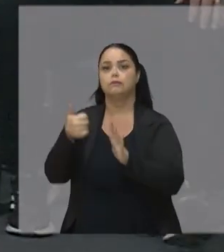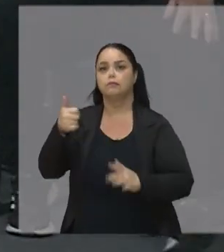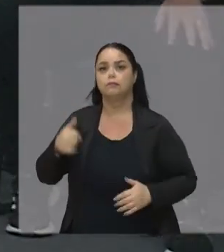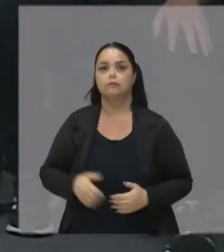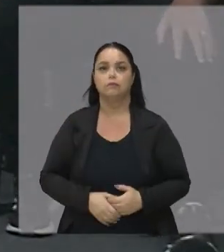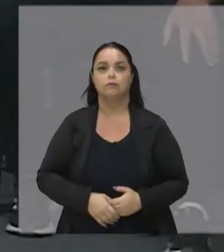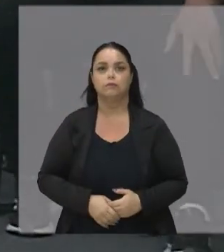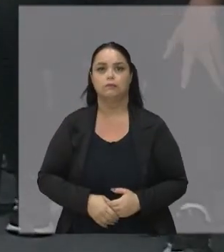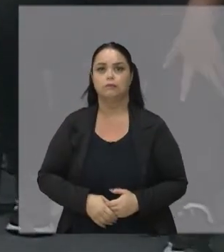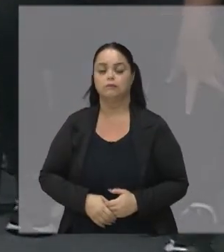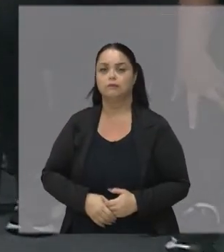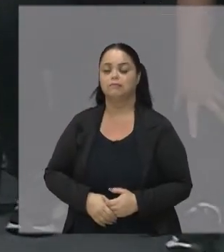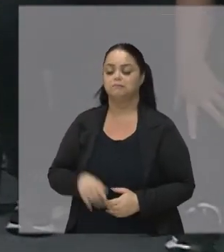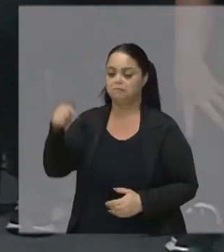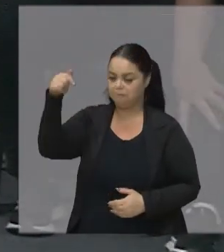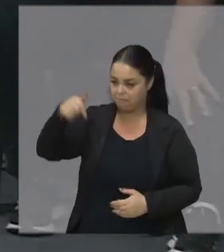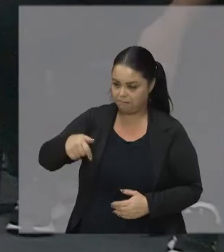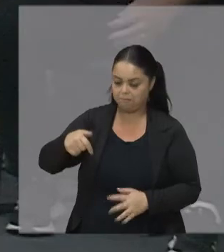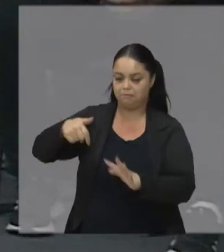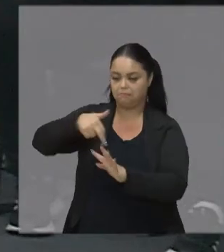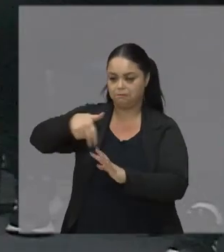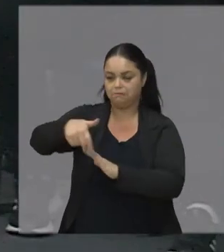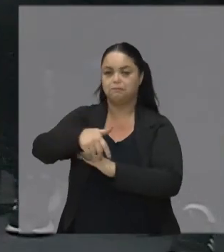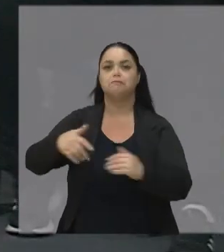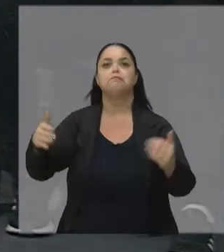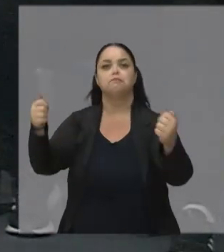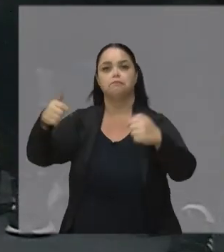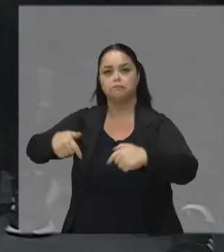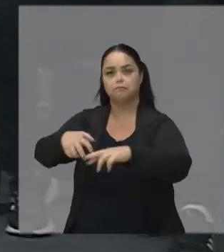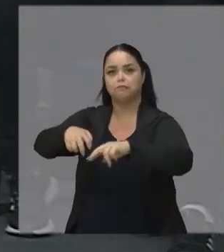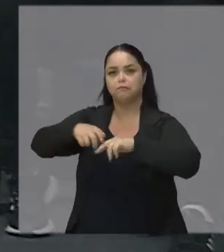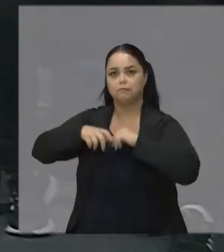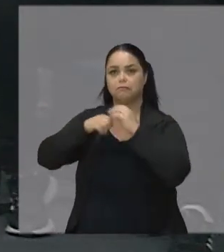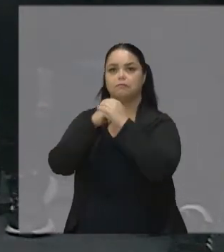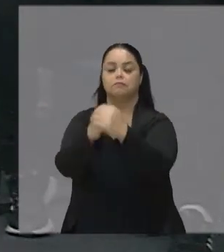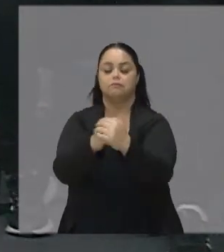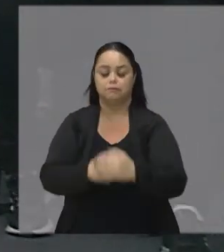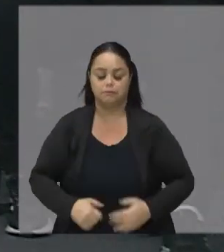É inegável que ele está aqui E é por ele E que nós estamos aqui Amém